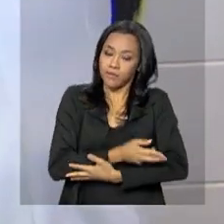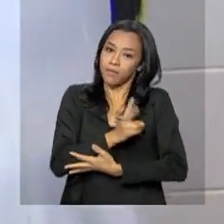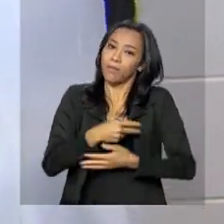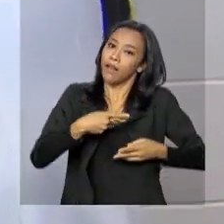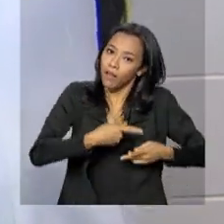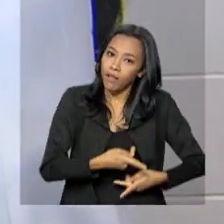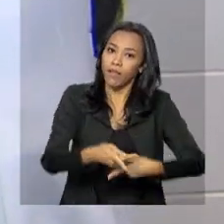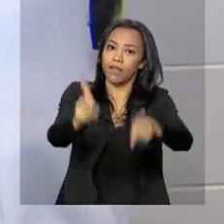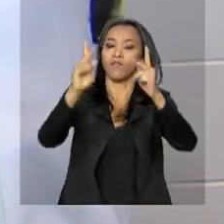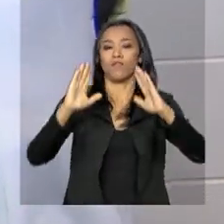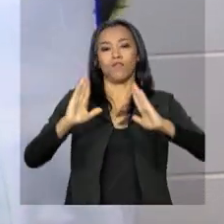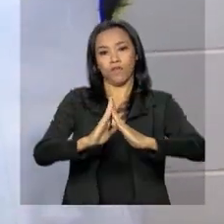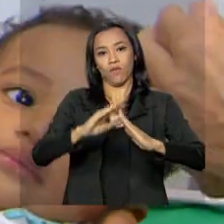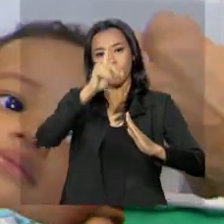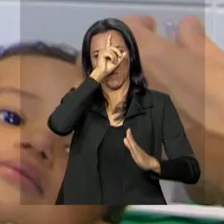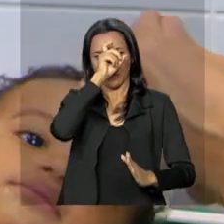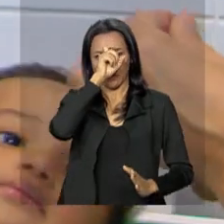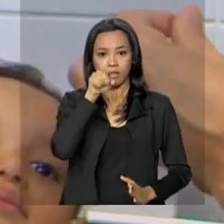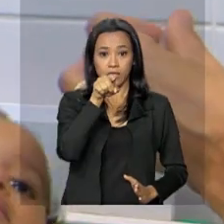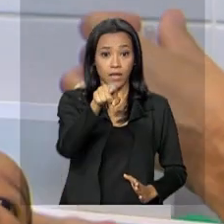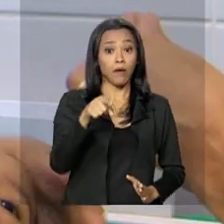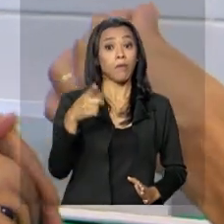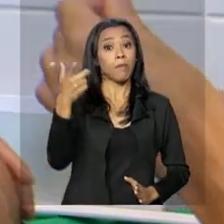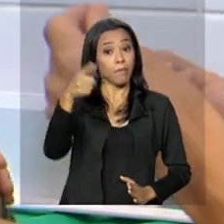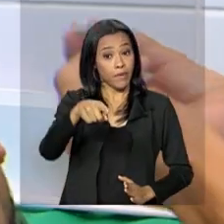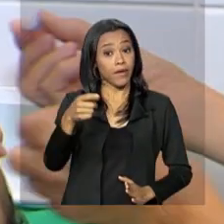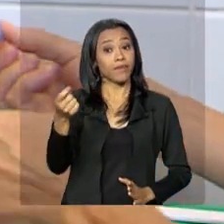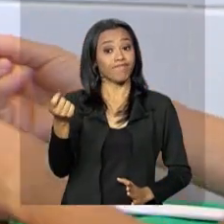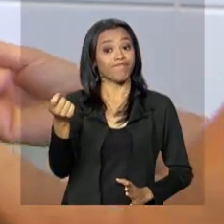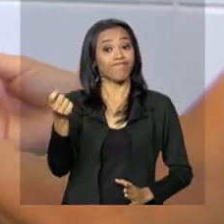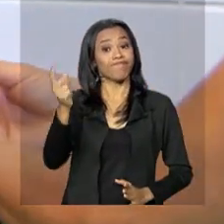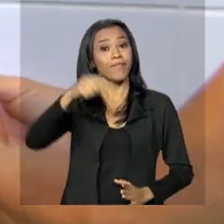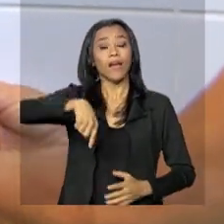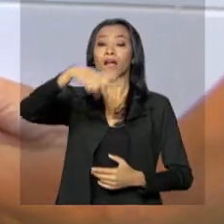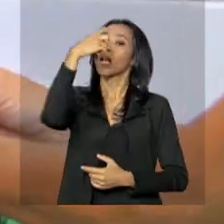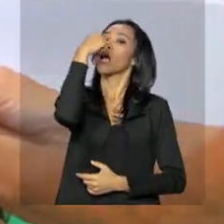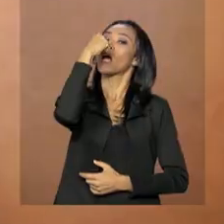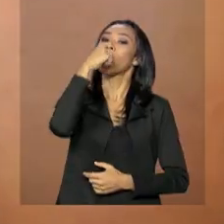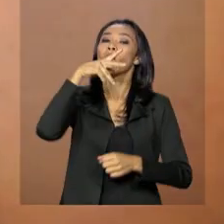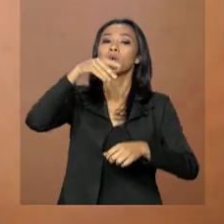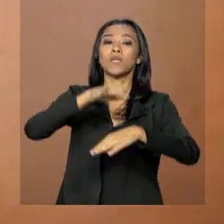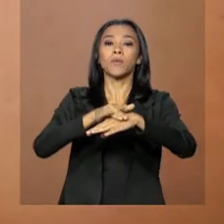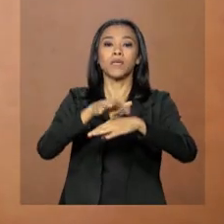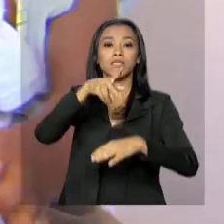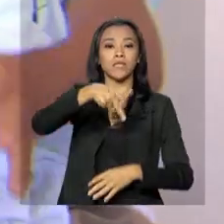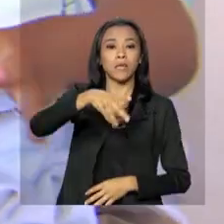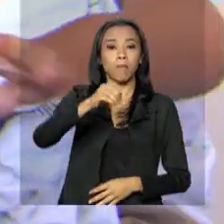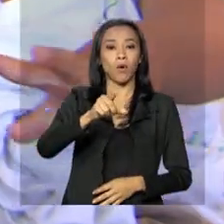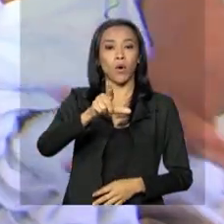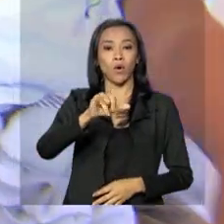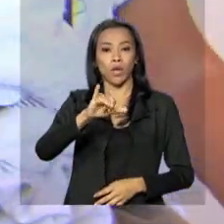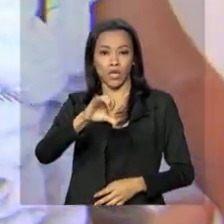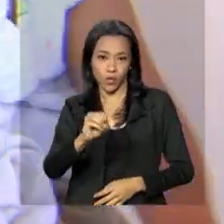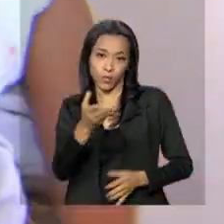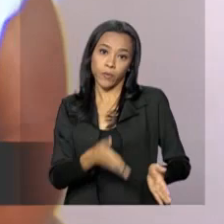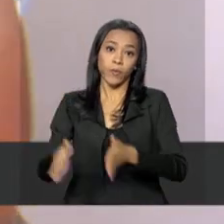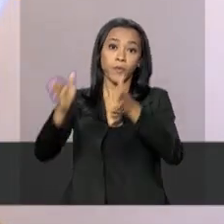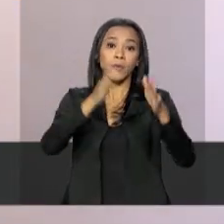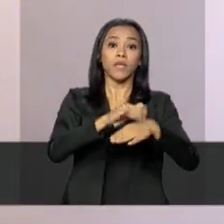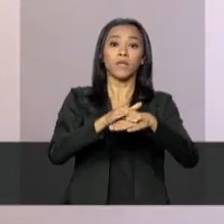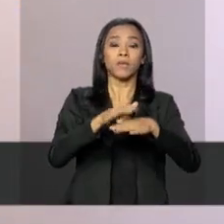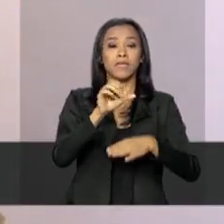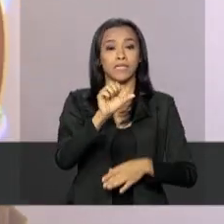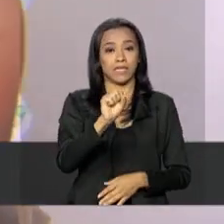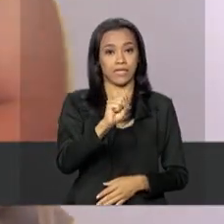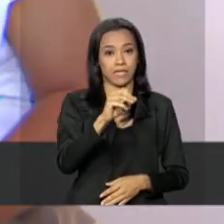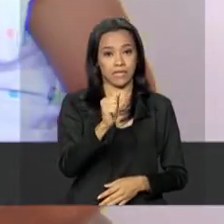logo cedo ao posto de saúde para receber imunização contra a poliomielite e o sarampo. A gente tem que vacinar pra